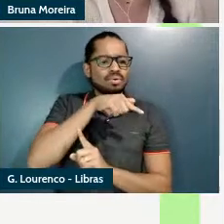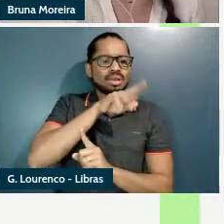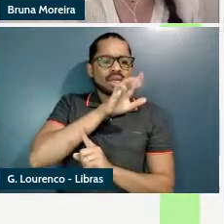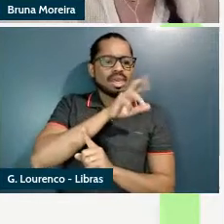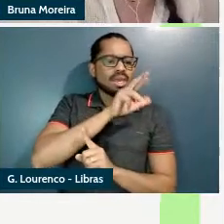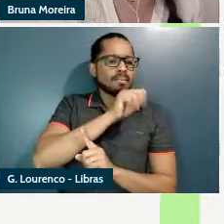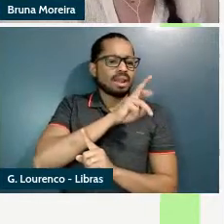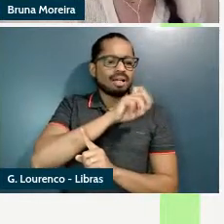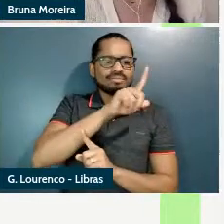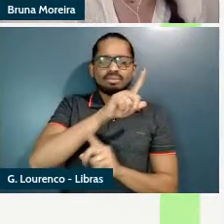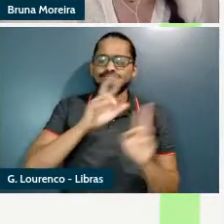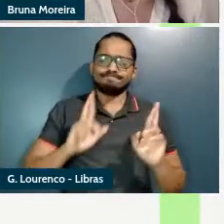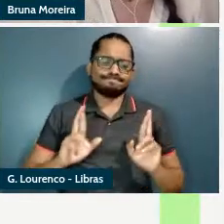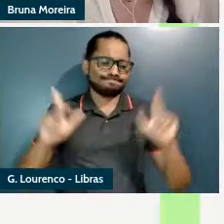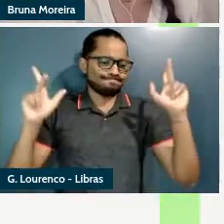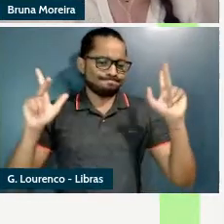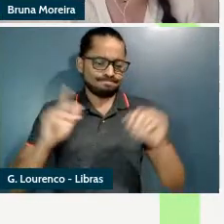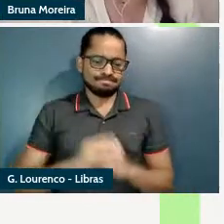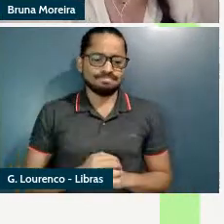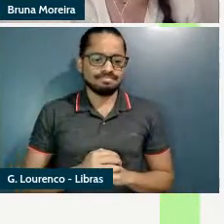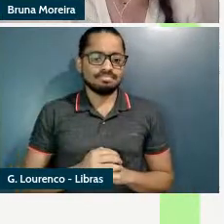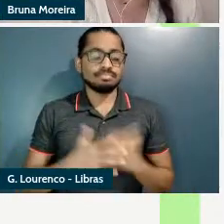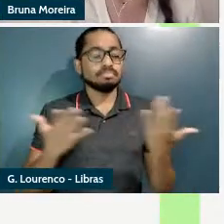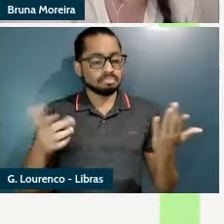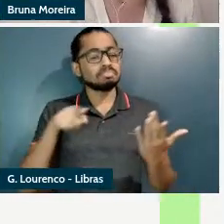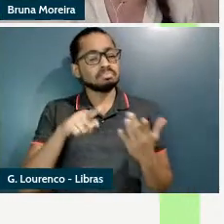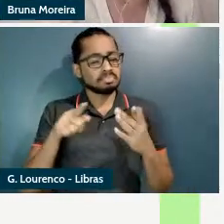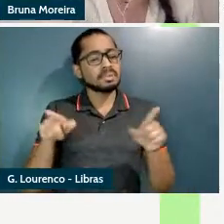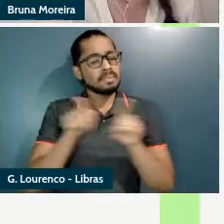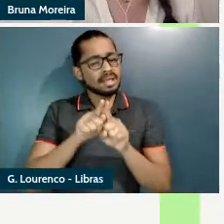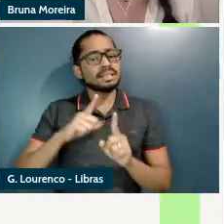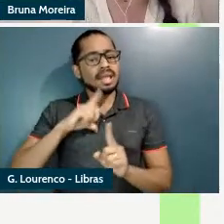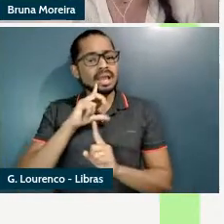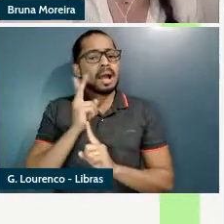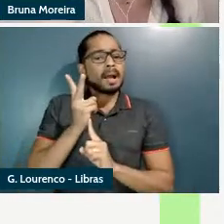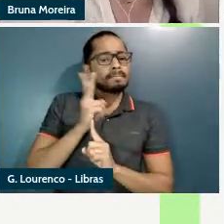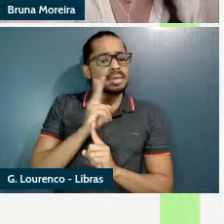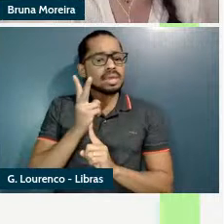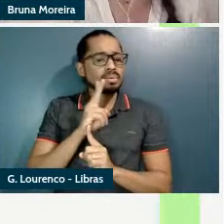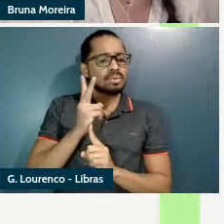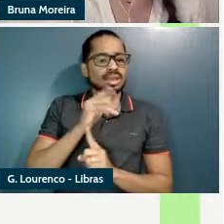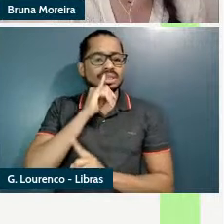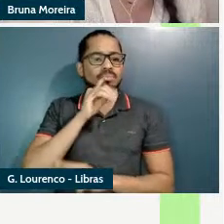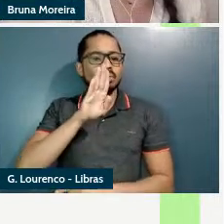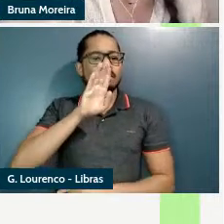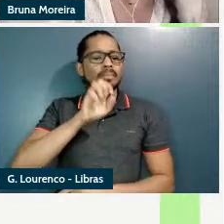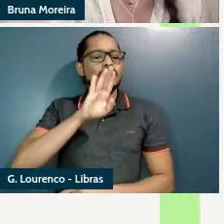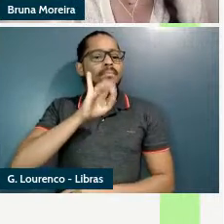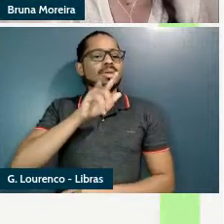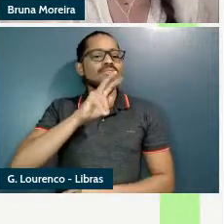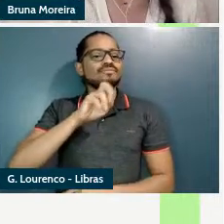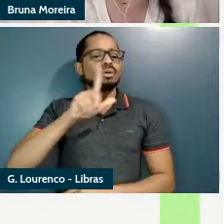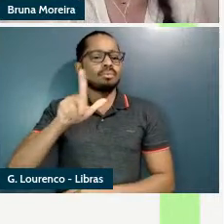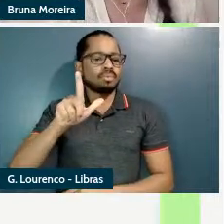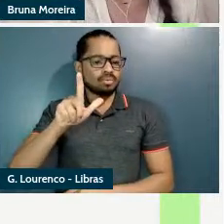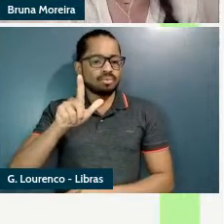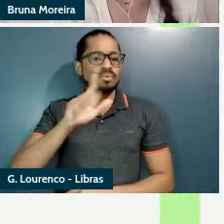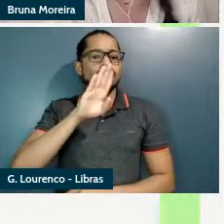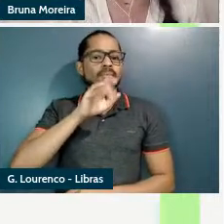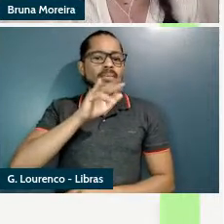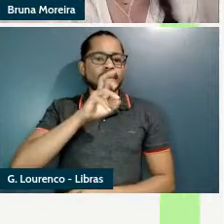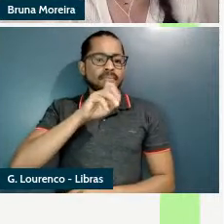quebrar e uma estrutura ambígua e aqui eu trago o exemplo de bebível em que eu tenho